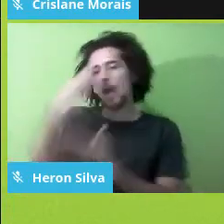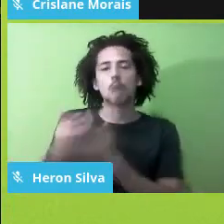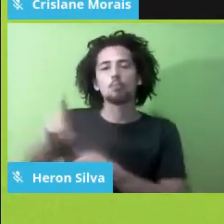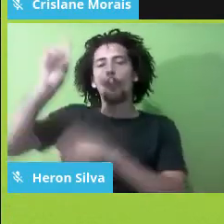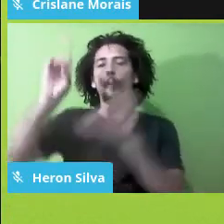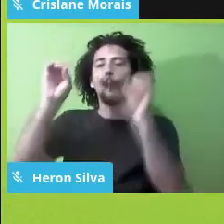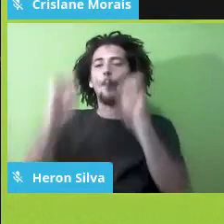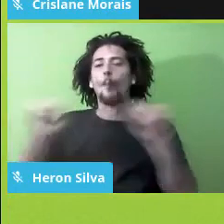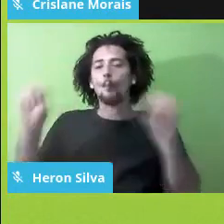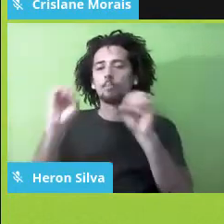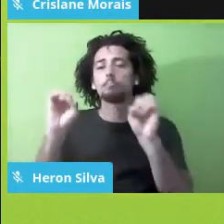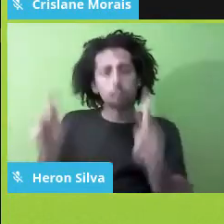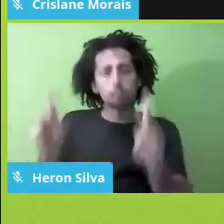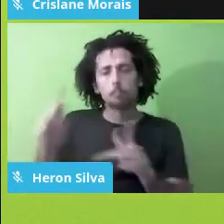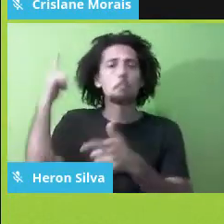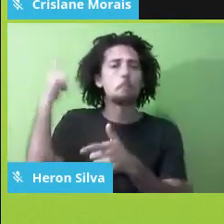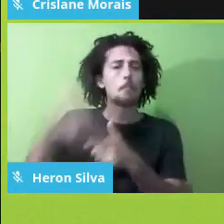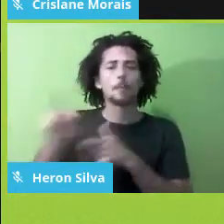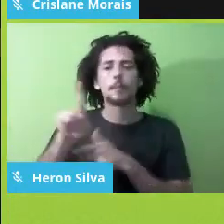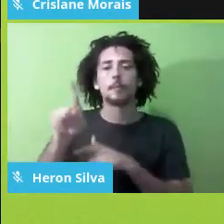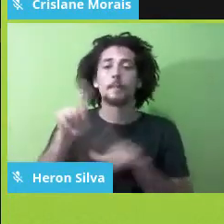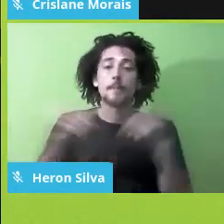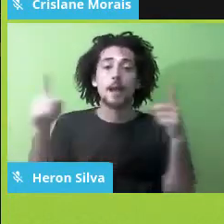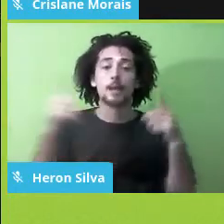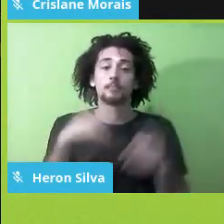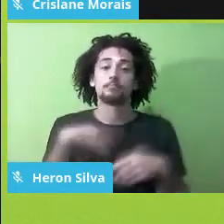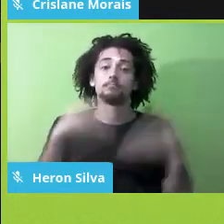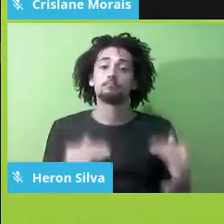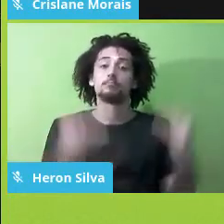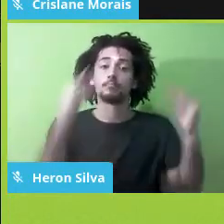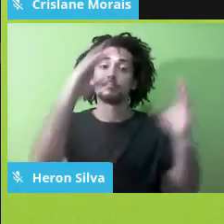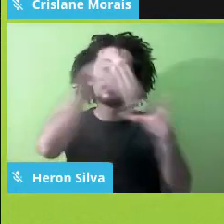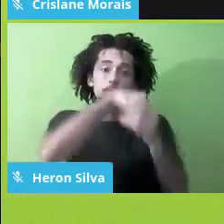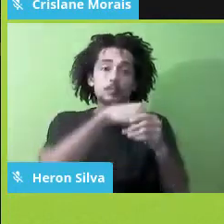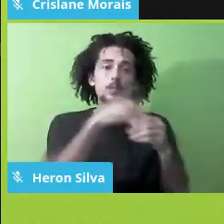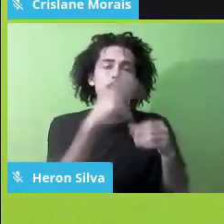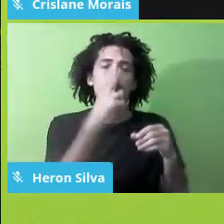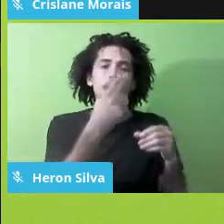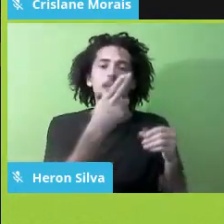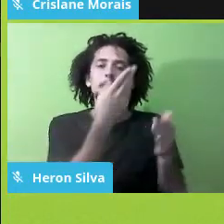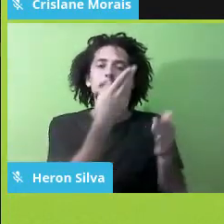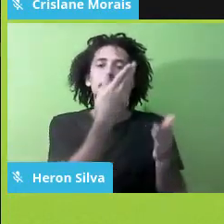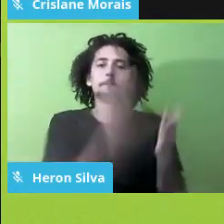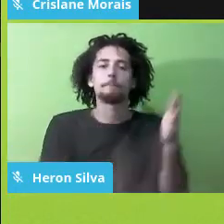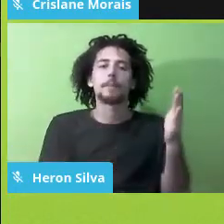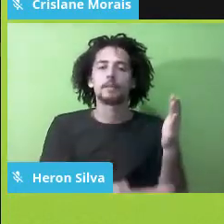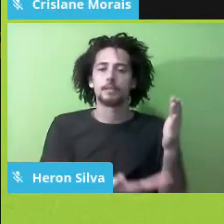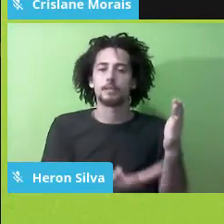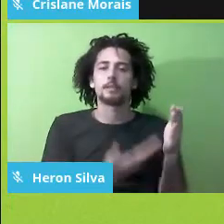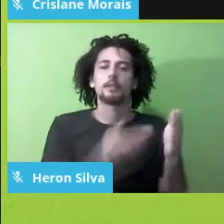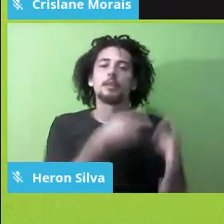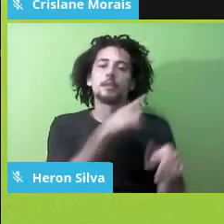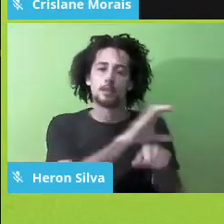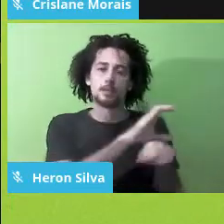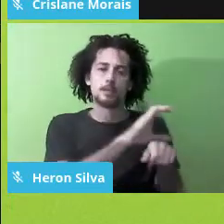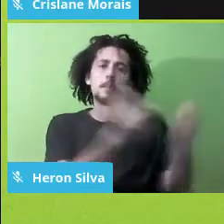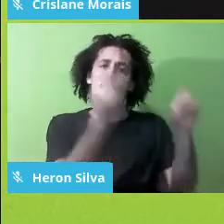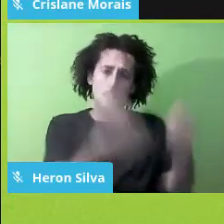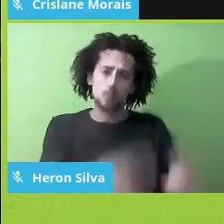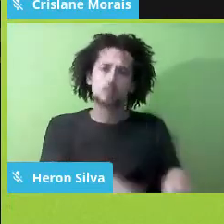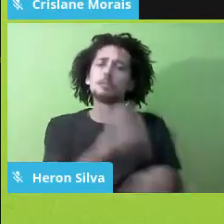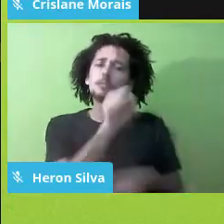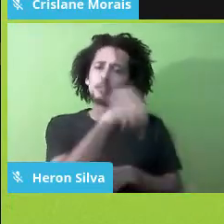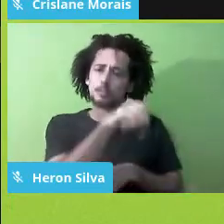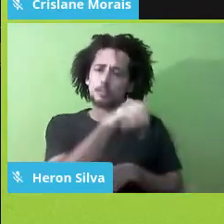Infelizmente, no âmbito da educação, no Supremo Tribunal Federal, foi a única derrota. O Supremo entendeu que, sim, é possível ensino religioso de